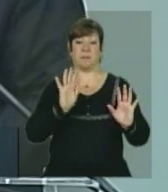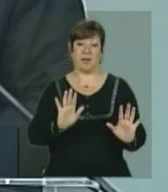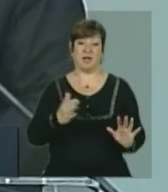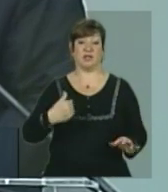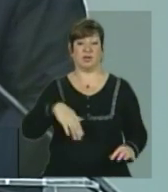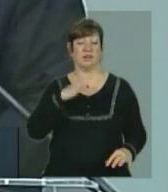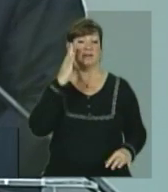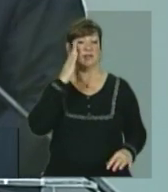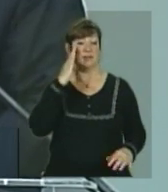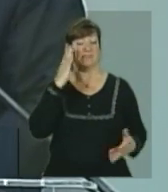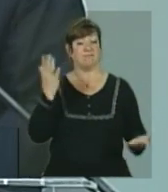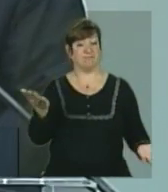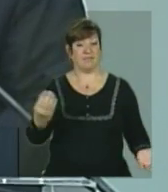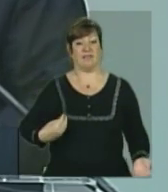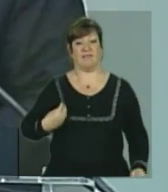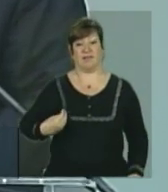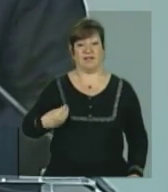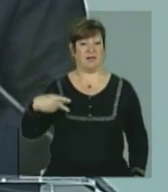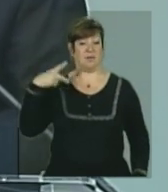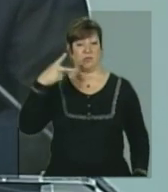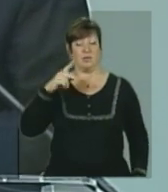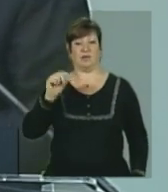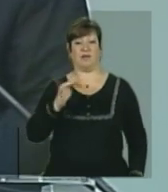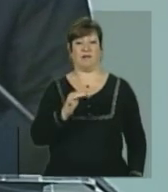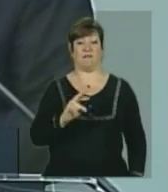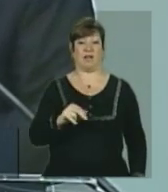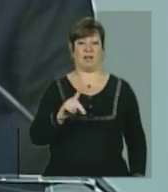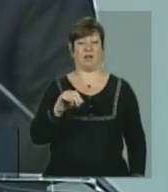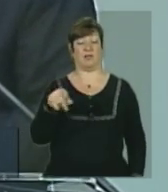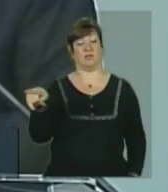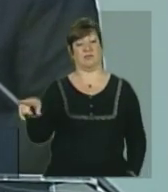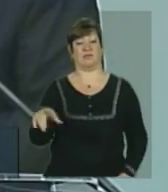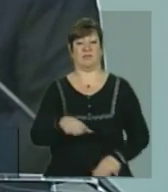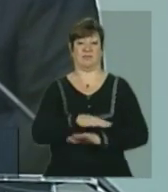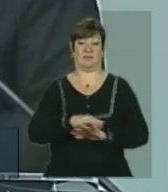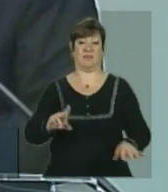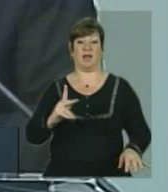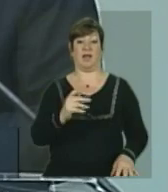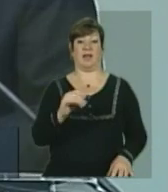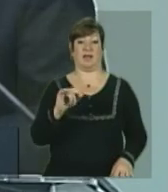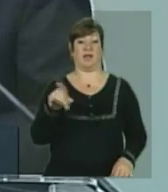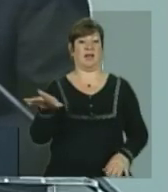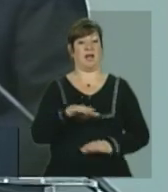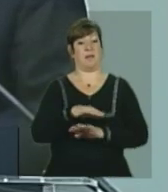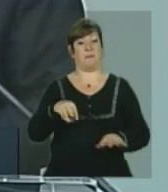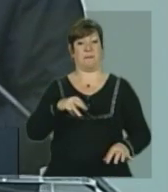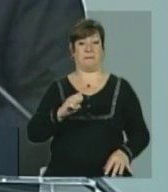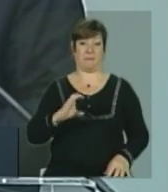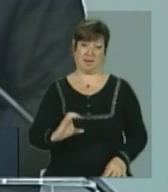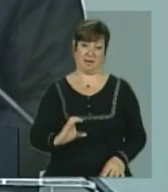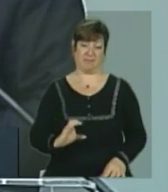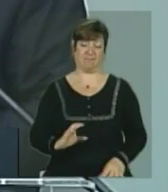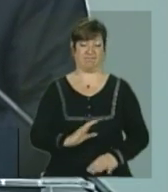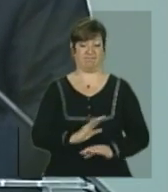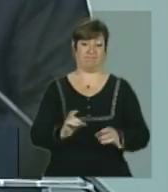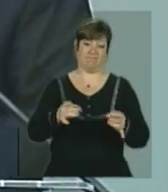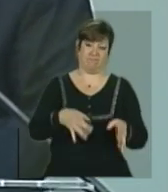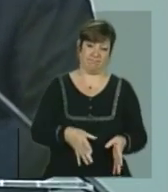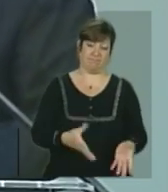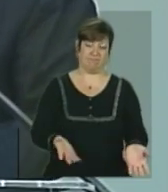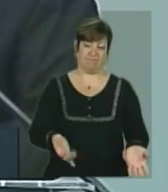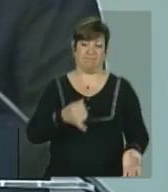gente sabe que vida pública é assim mesmo, o Fernando Haddad está deixando o Ministério da Educação. Eu posso afirmar, eu